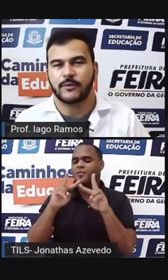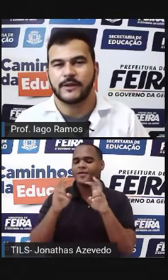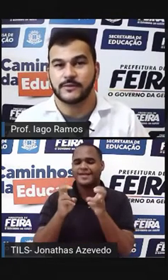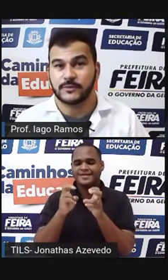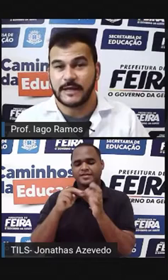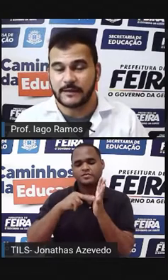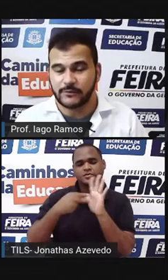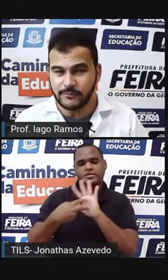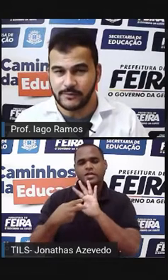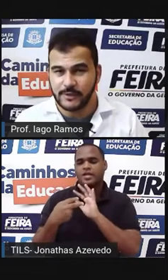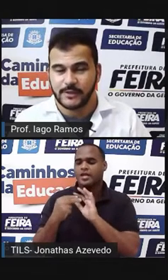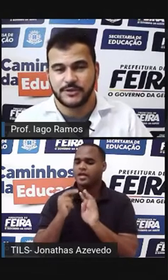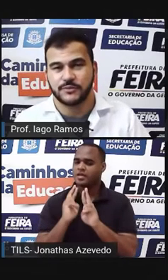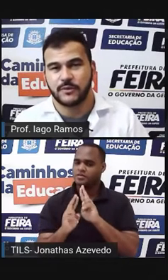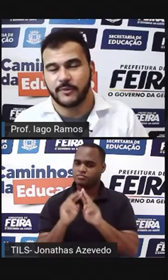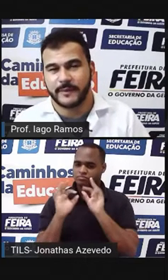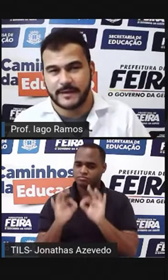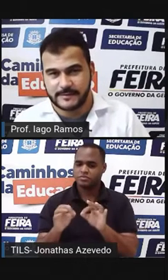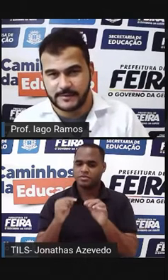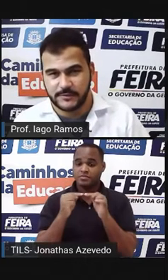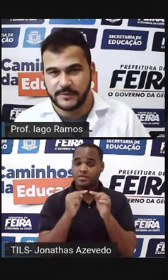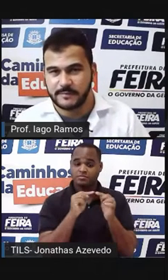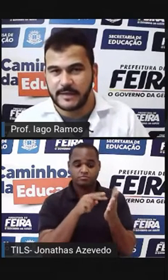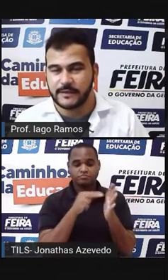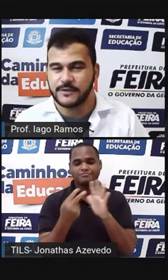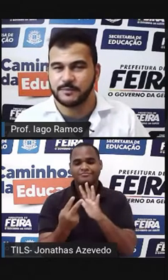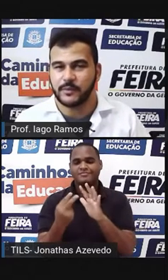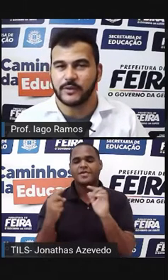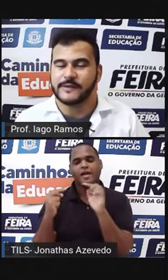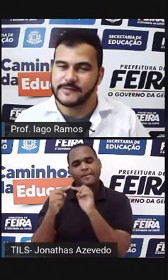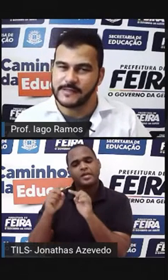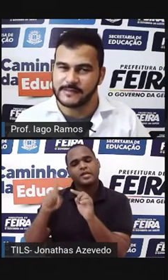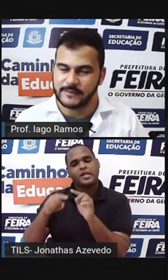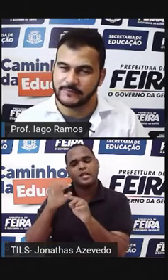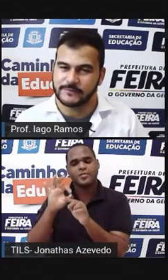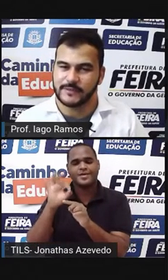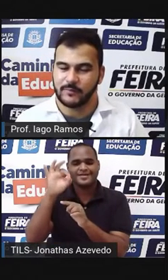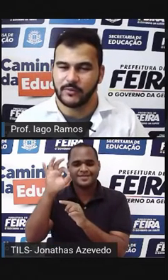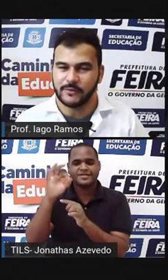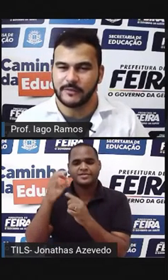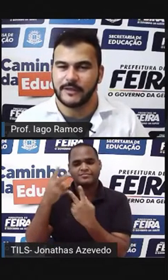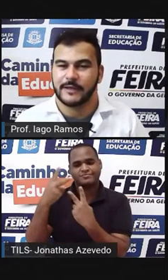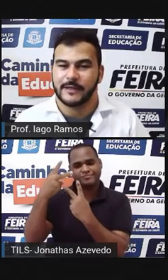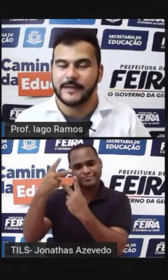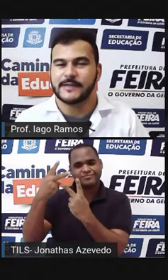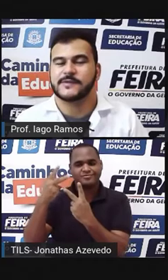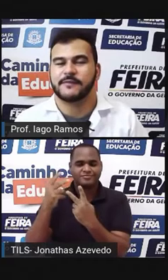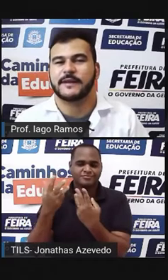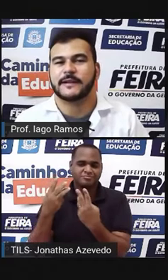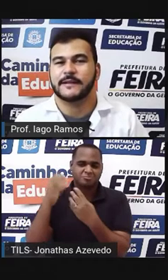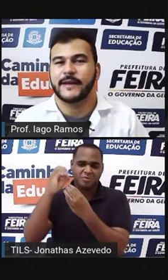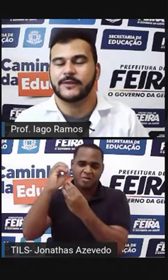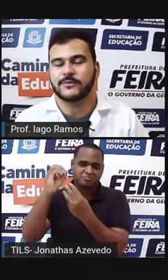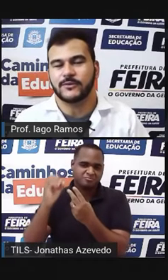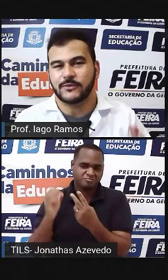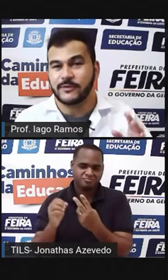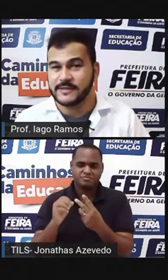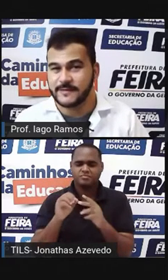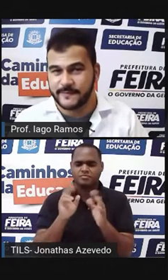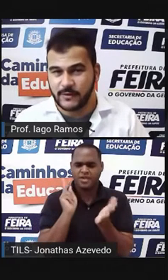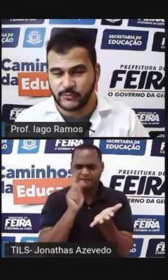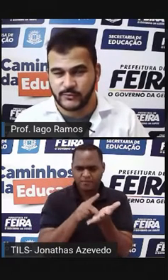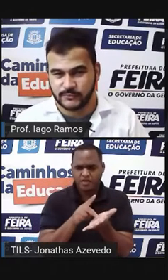o resultado de uma operação chamada de potenciação, tá bom? Isso é verdadeiro